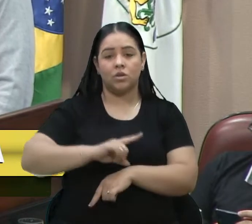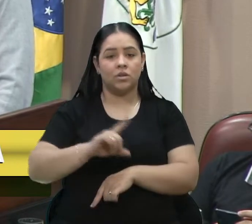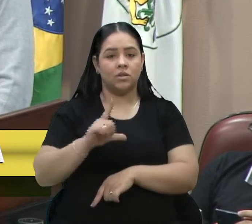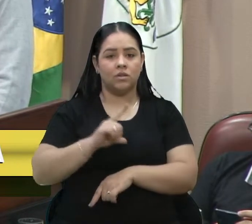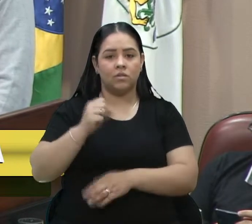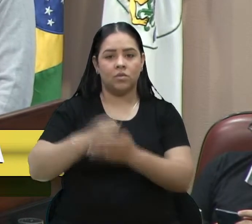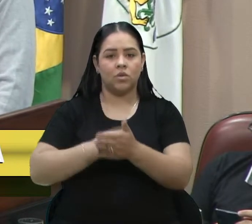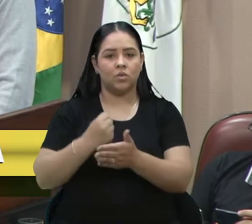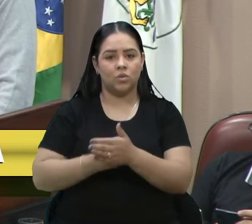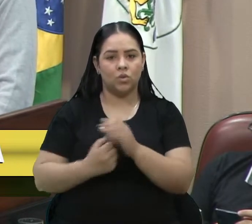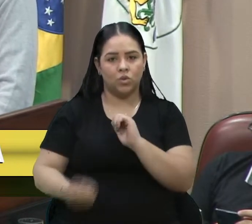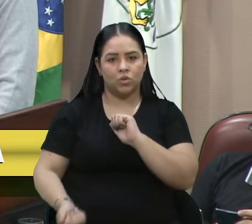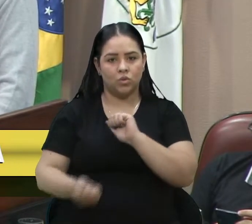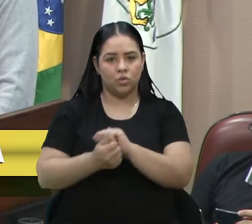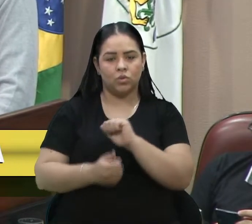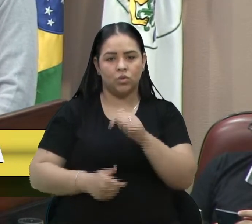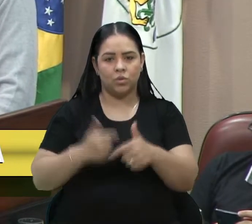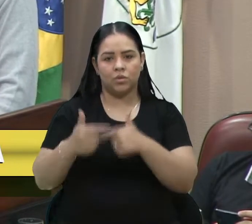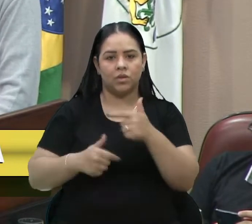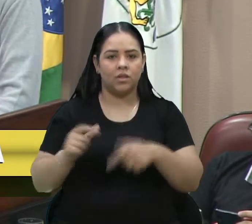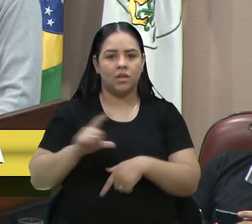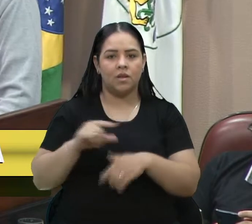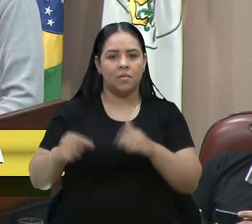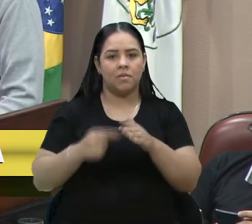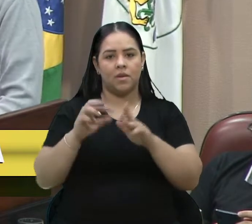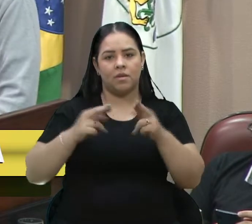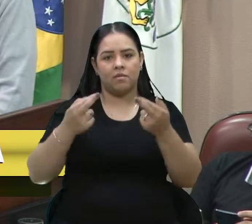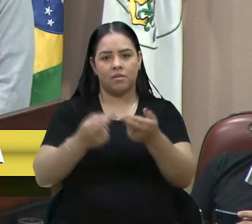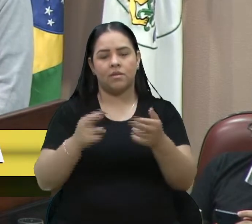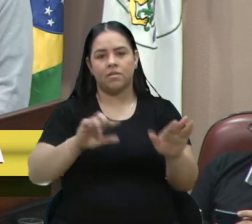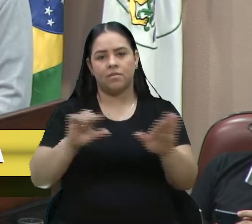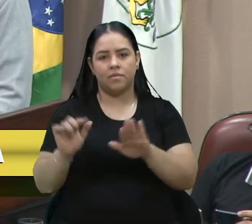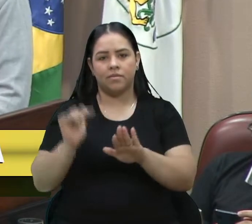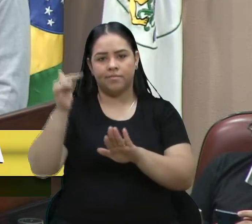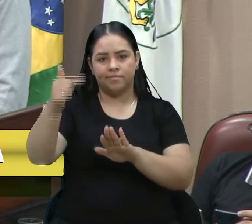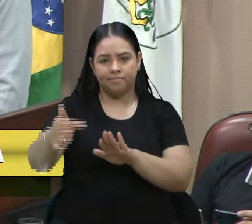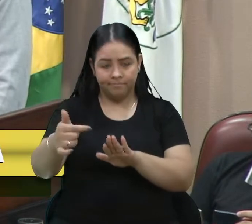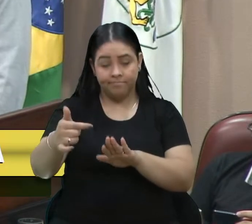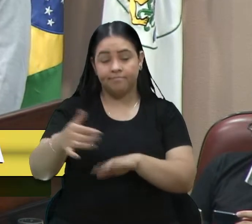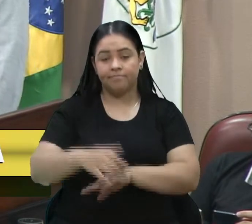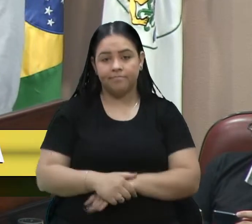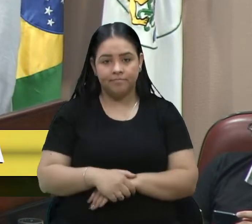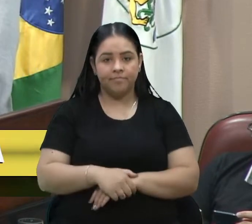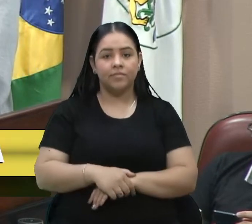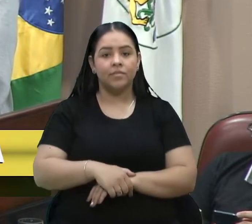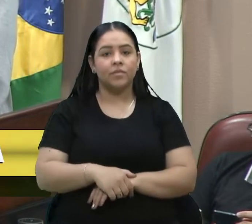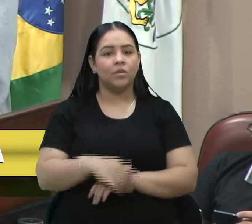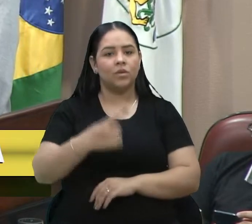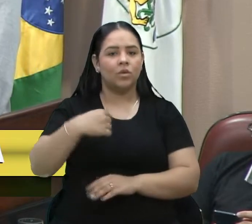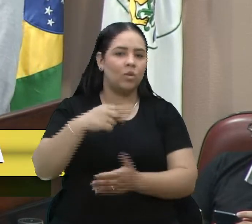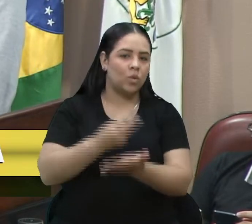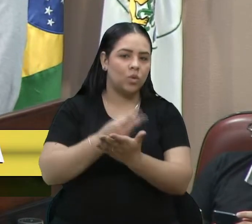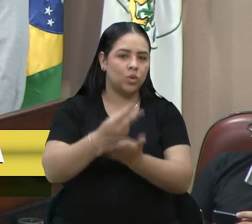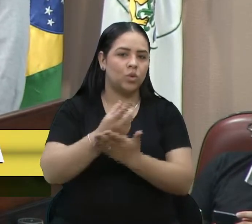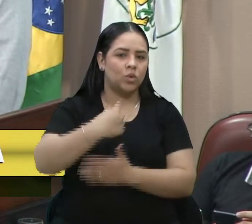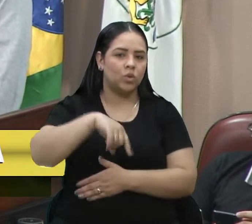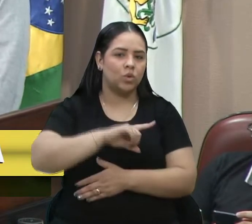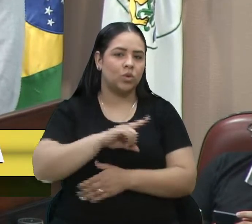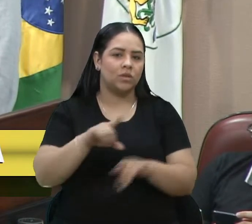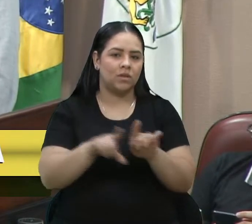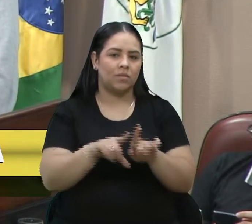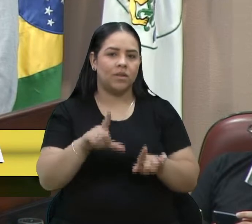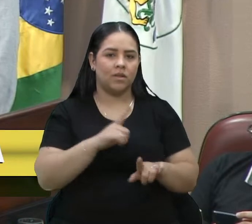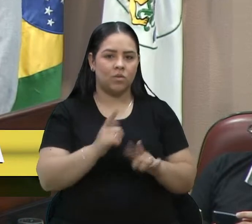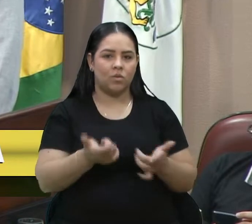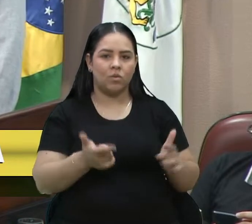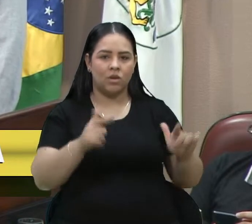dos trabalhadores, onde deve ter a primeira reunião já na semana que vem. Dando continuidade, a gente também teve a questão do monopólio dos serviços funerários,